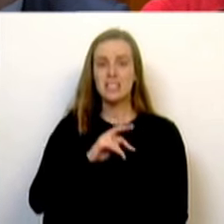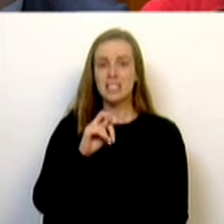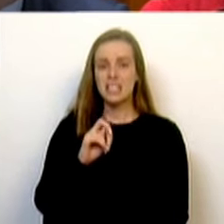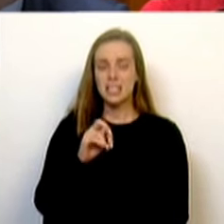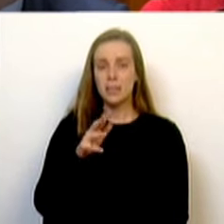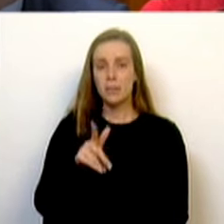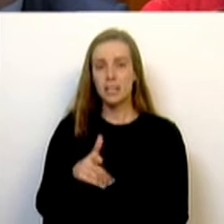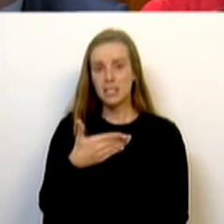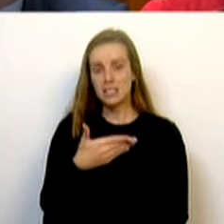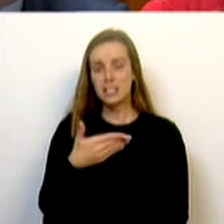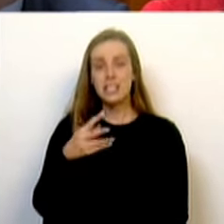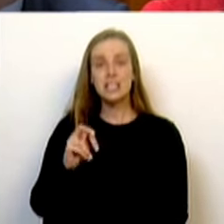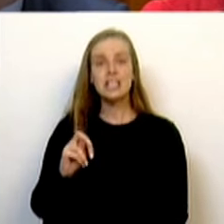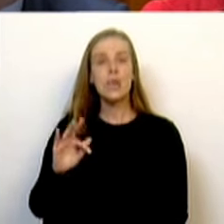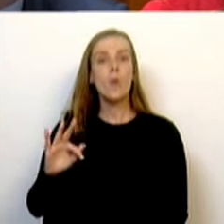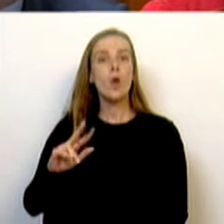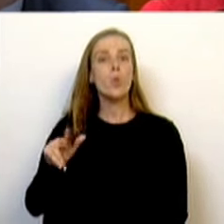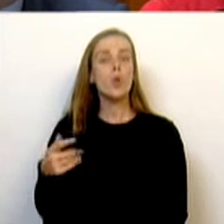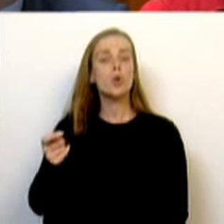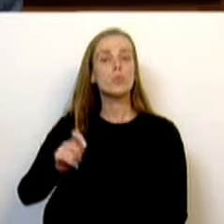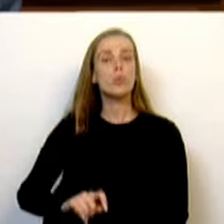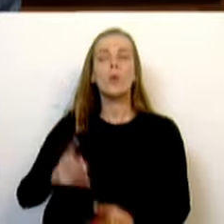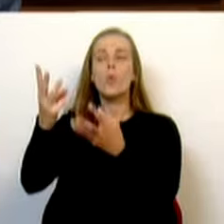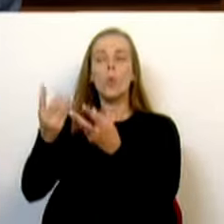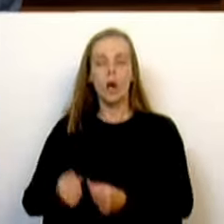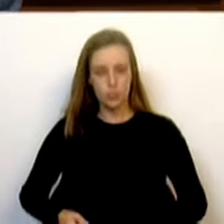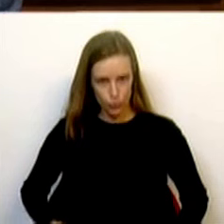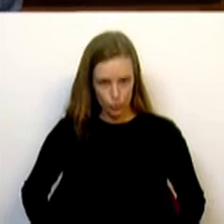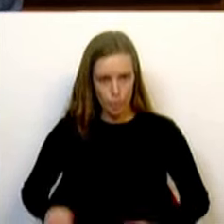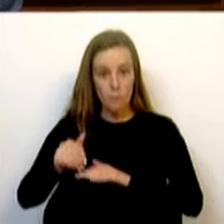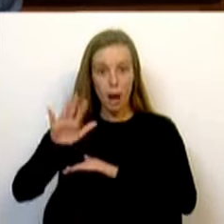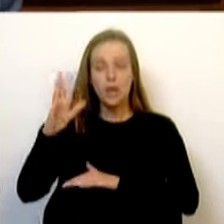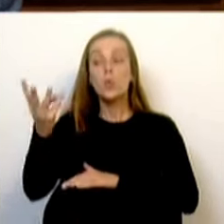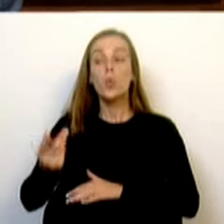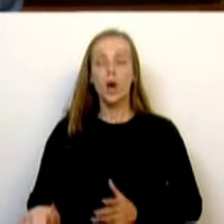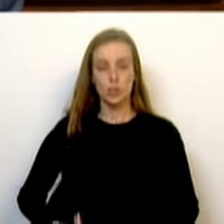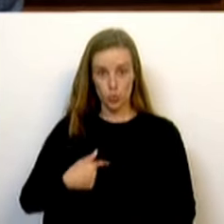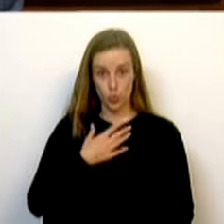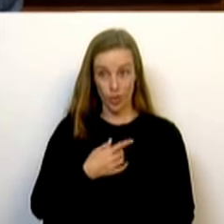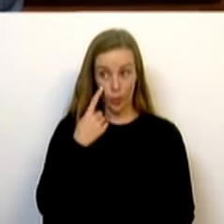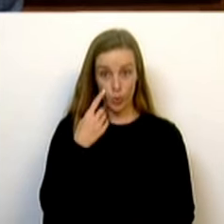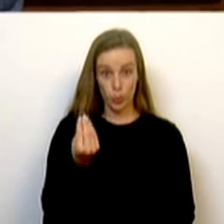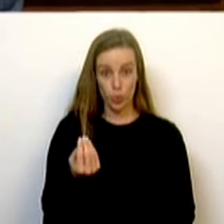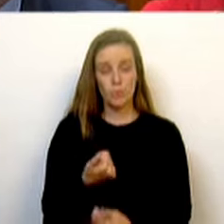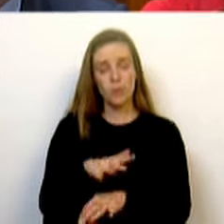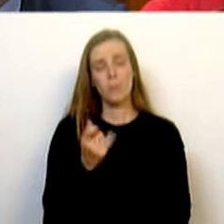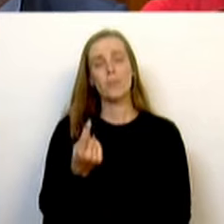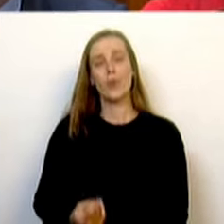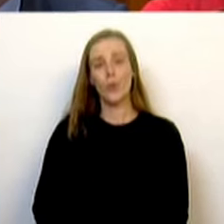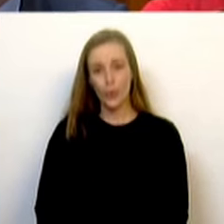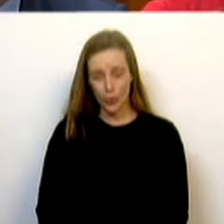.134 euros por mês? Eu gostava de conhecer muitos, mas infelizmente conheço poucos.